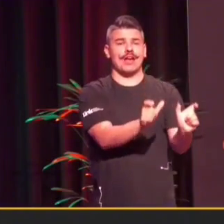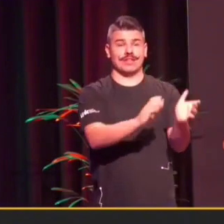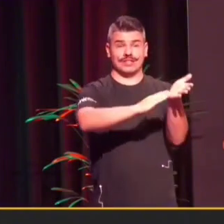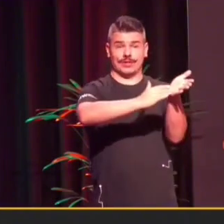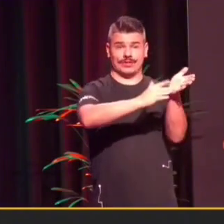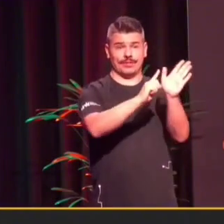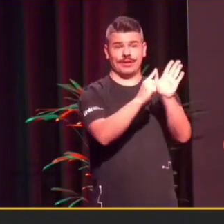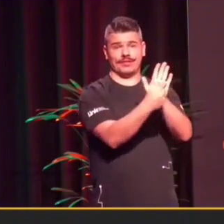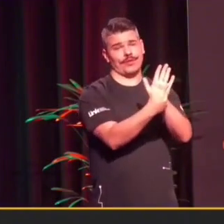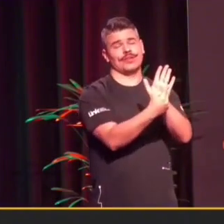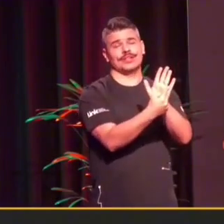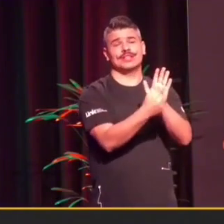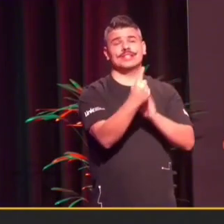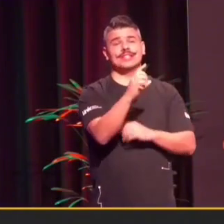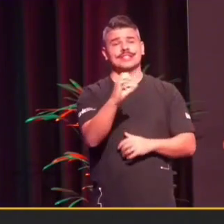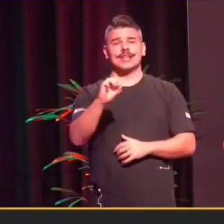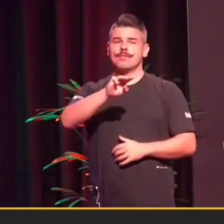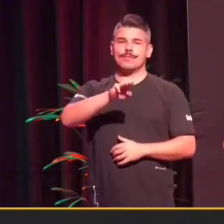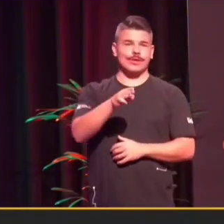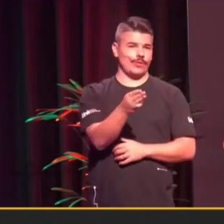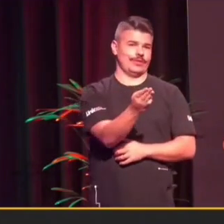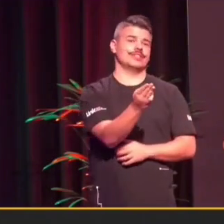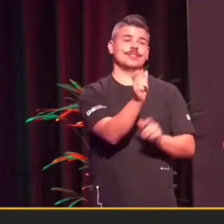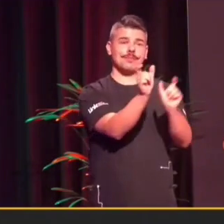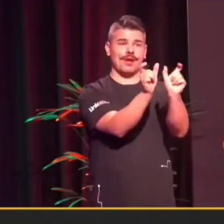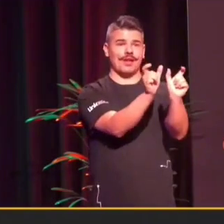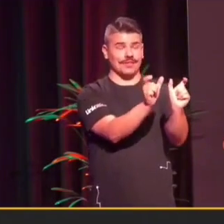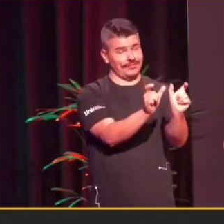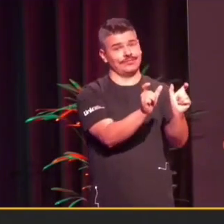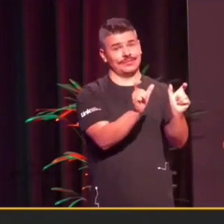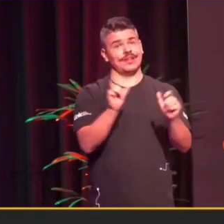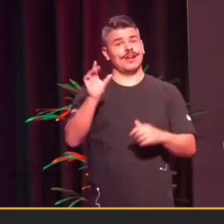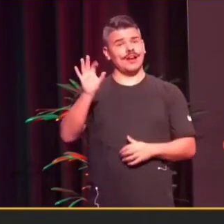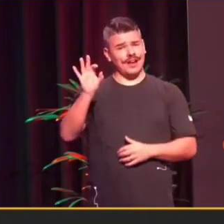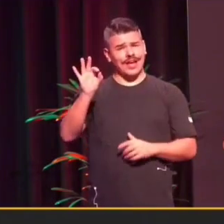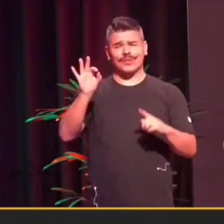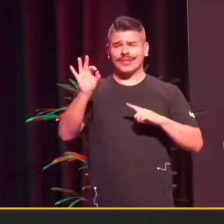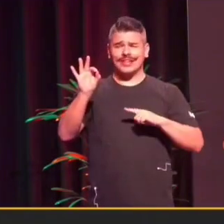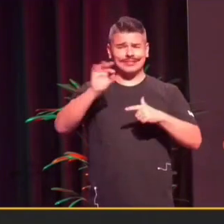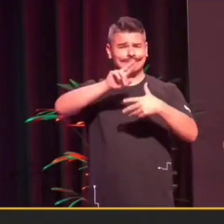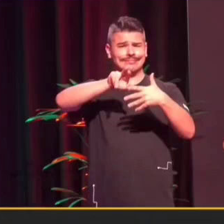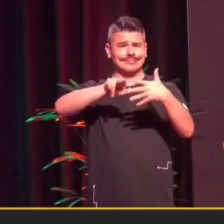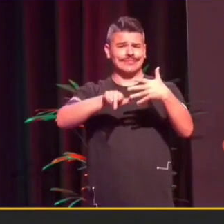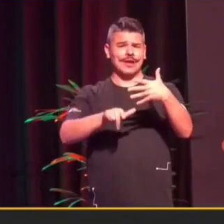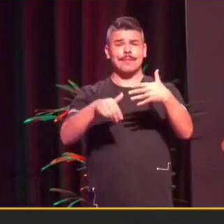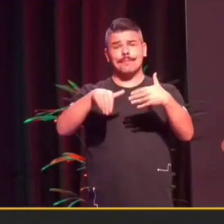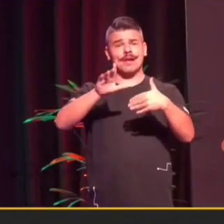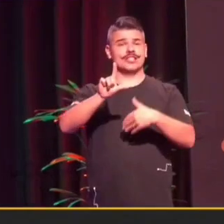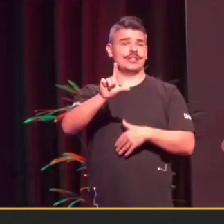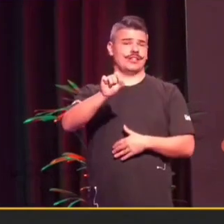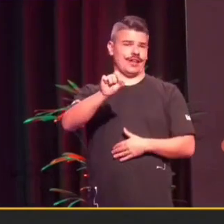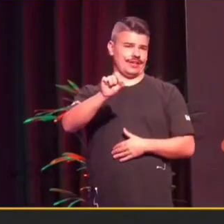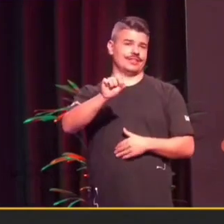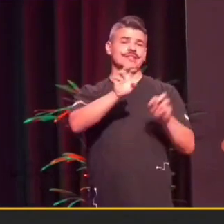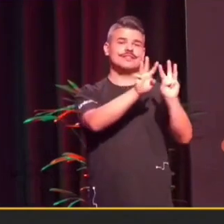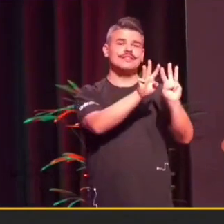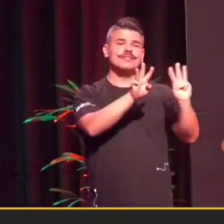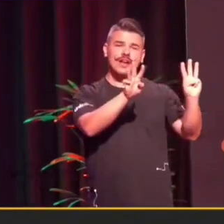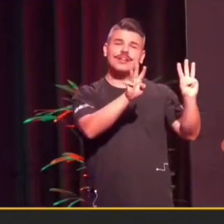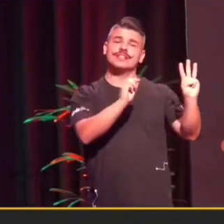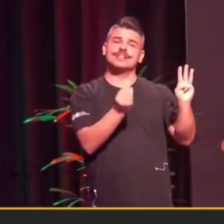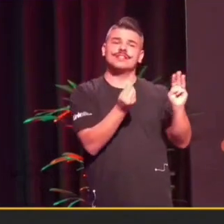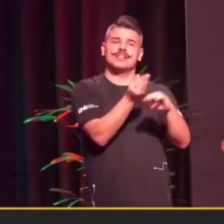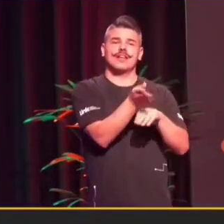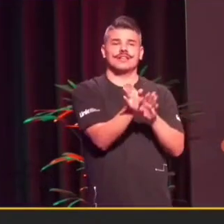traduzidas. E a Claro está com a gente e eles têm mais de 10 domínios acessíveis. Então, a gente fala muito sobre construir toda a